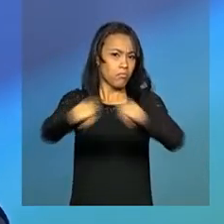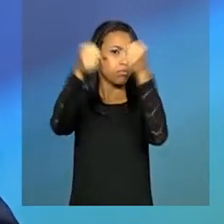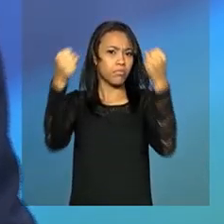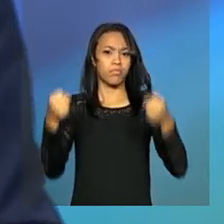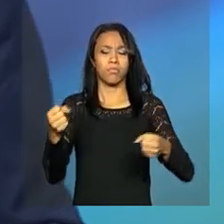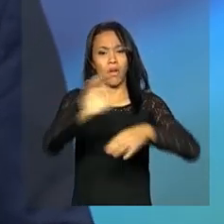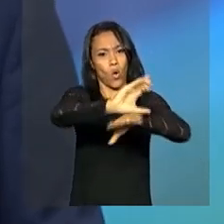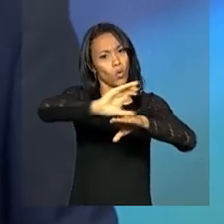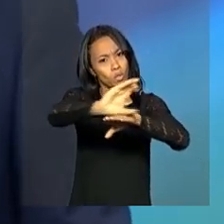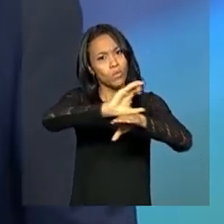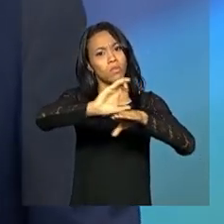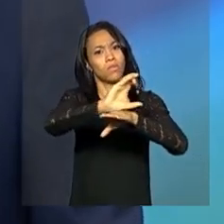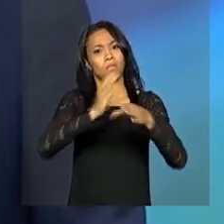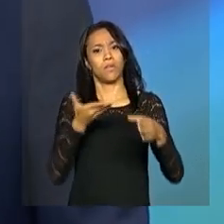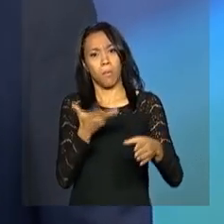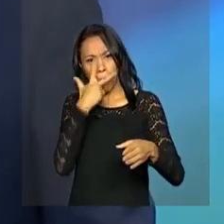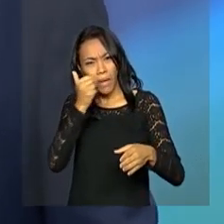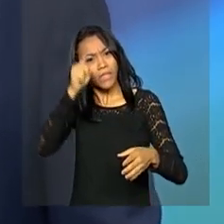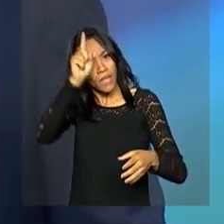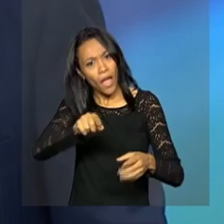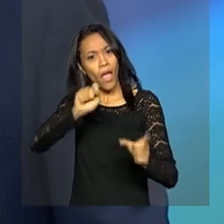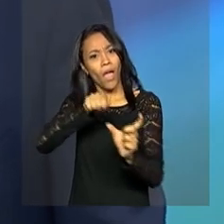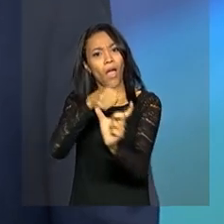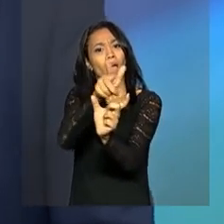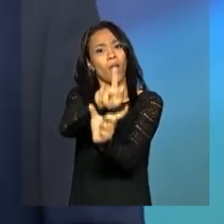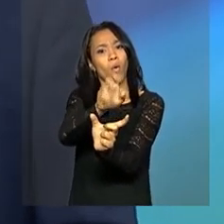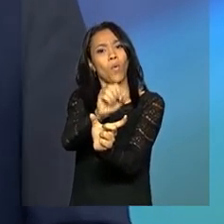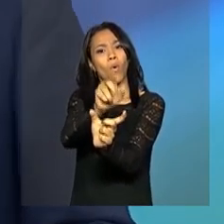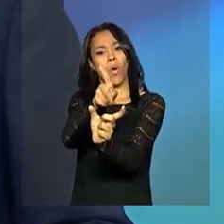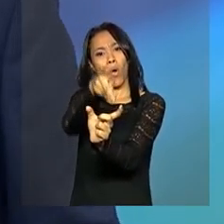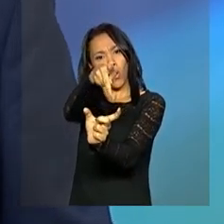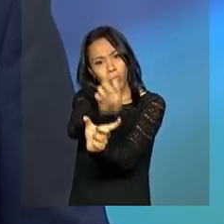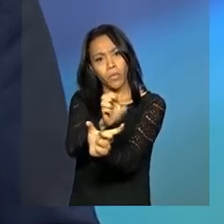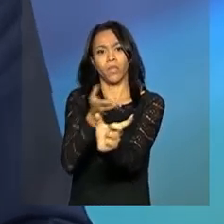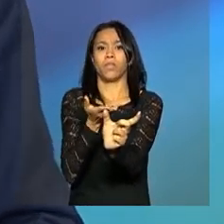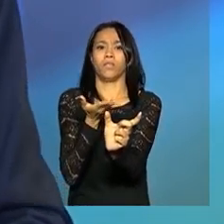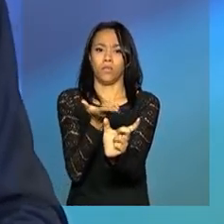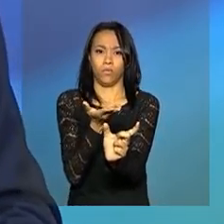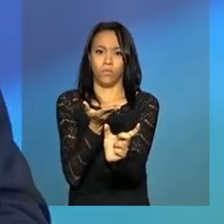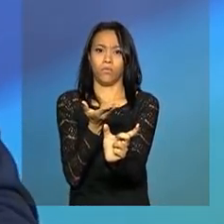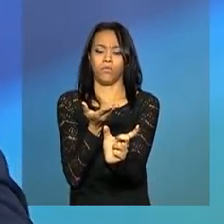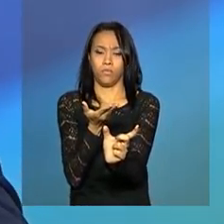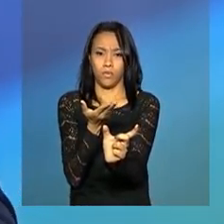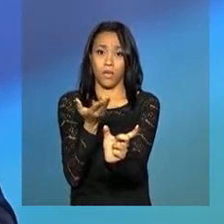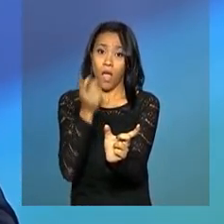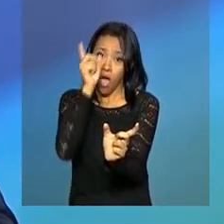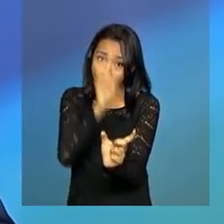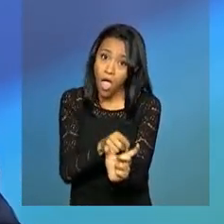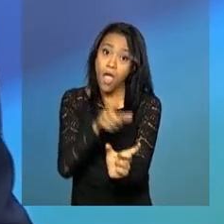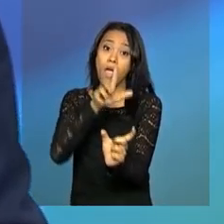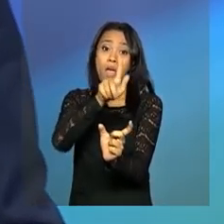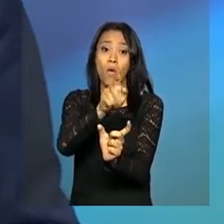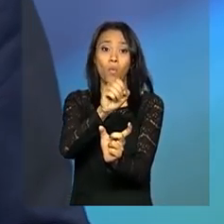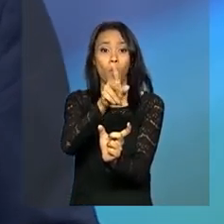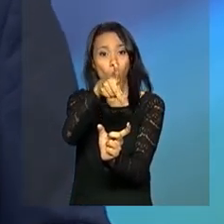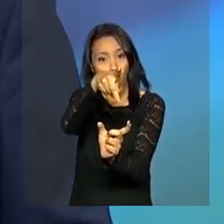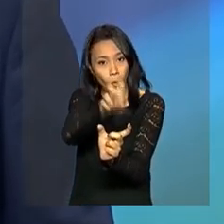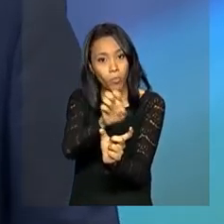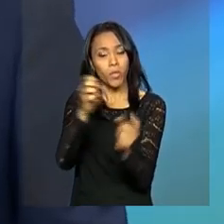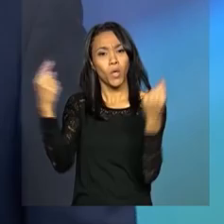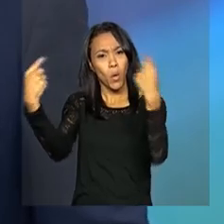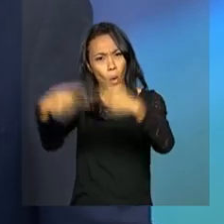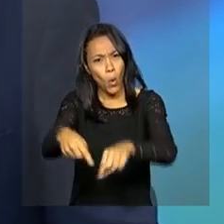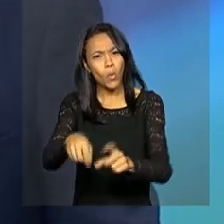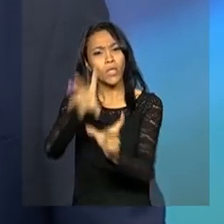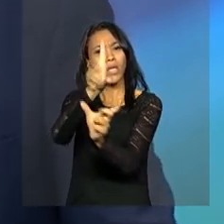configura, a nosso ver, um golpe, como temos dito. Um golpe. Um golpe na democracia, um